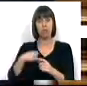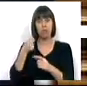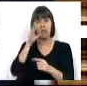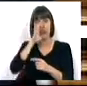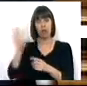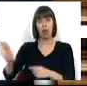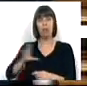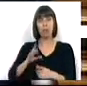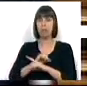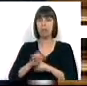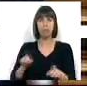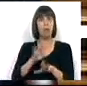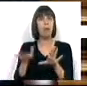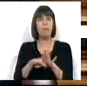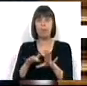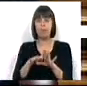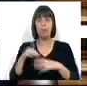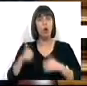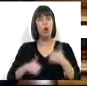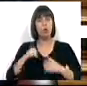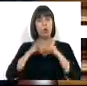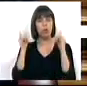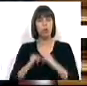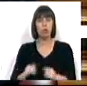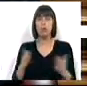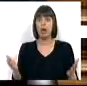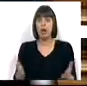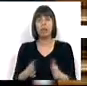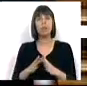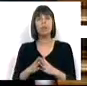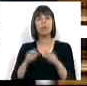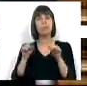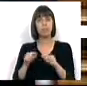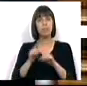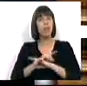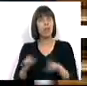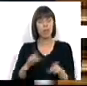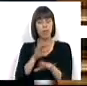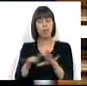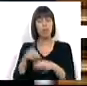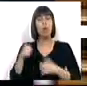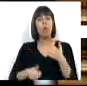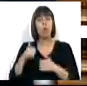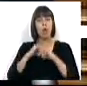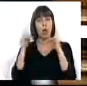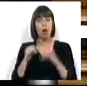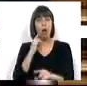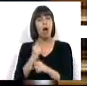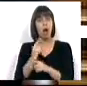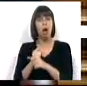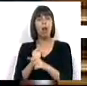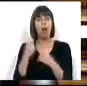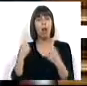públicos, está inibido de participar em concursos internacionais. E está inibido de participar em concursos internacionais, ainda